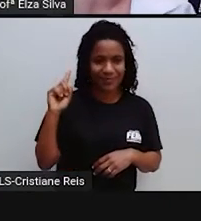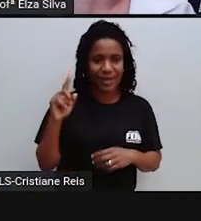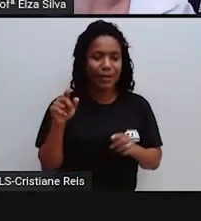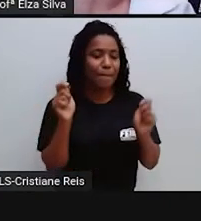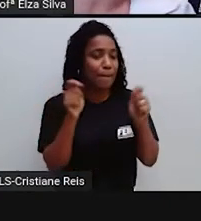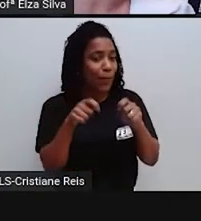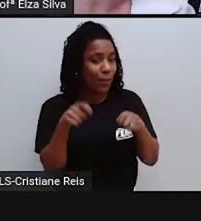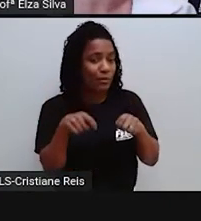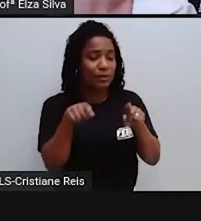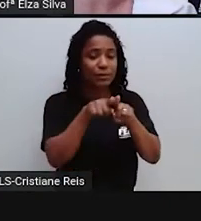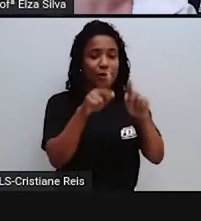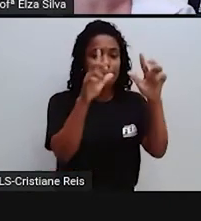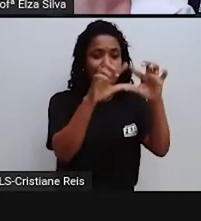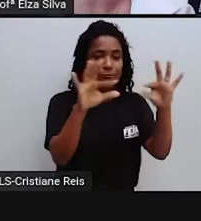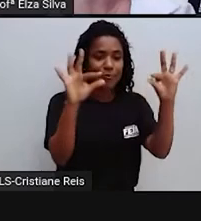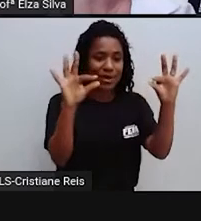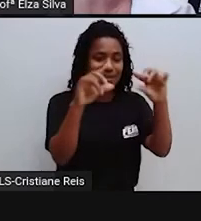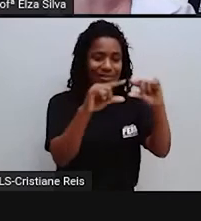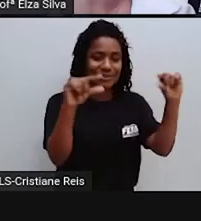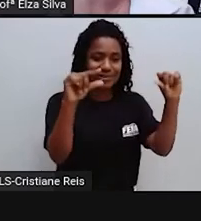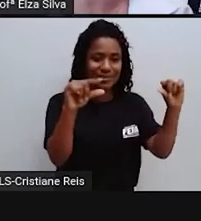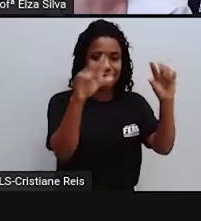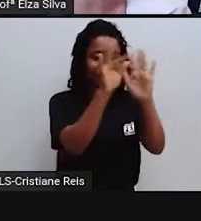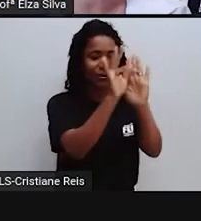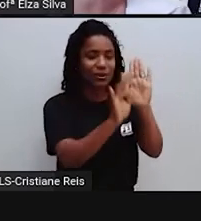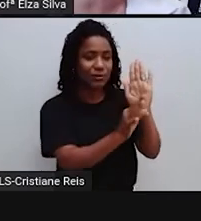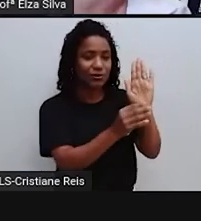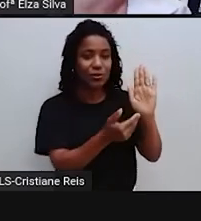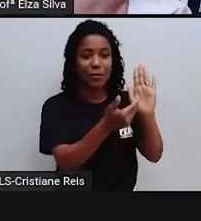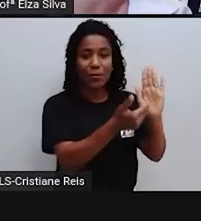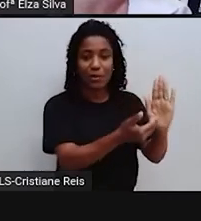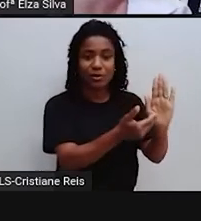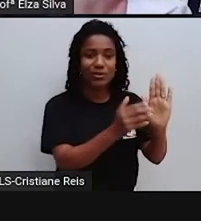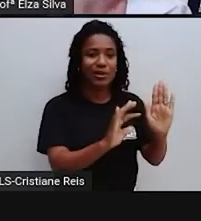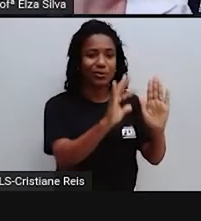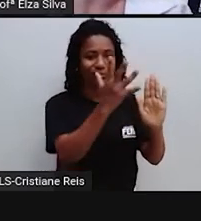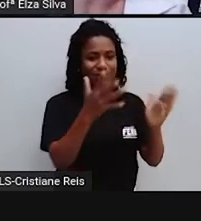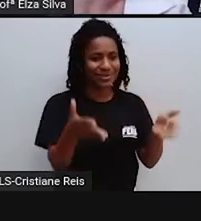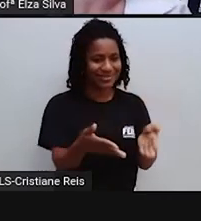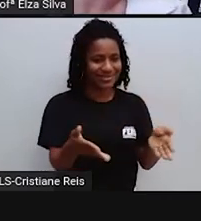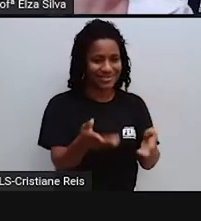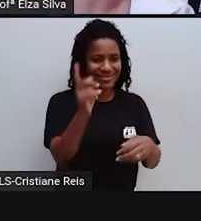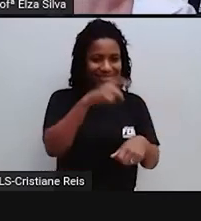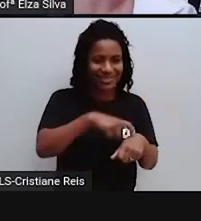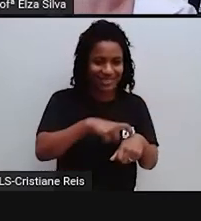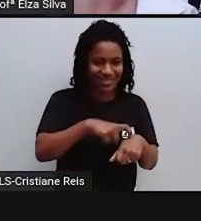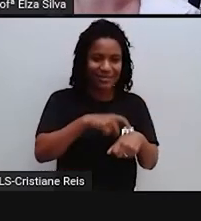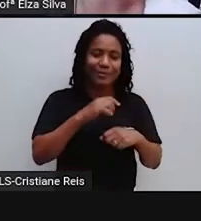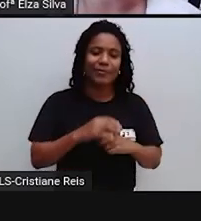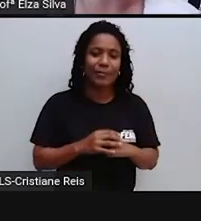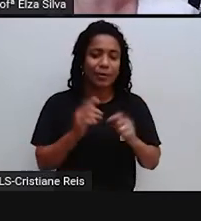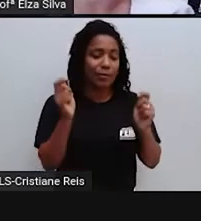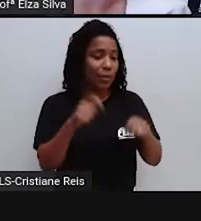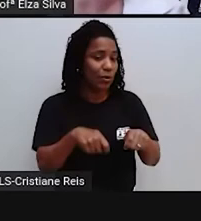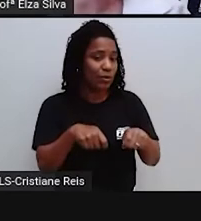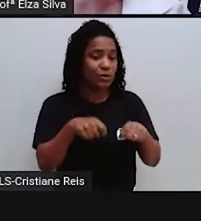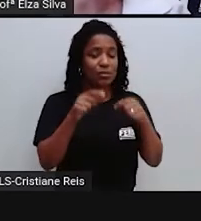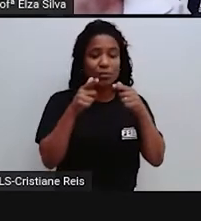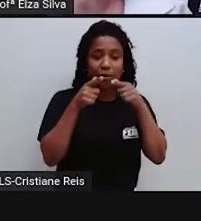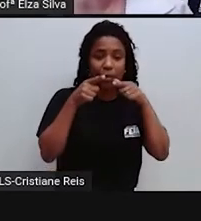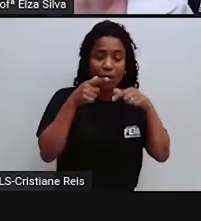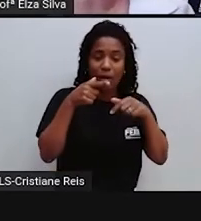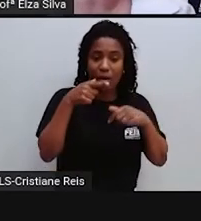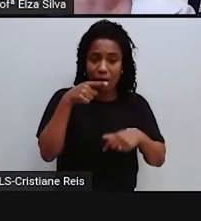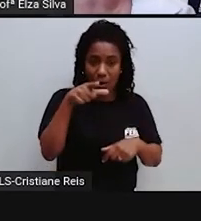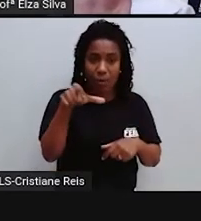Frases Dentro do texto Que expressam Uma situação presente E a linguagem Ela pode ser Formal Ou informal